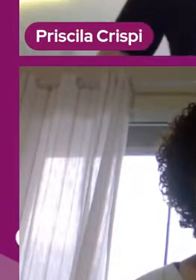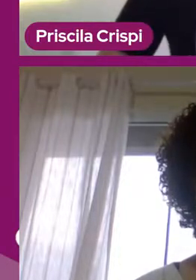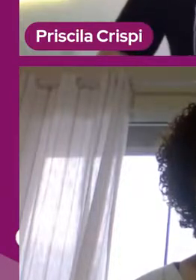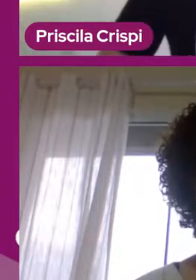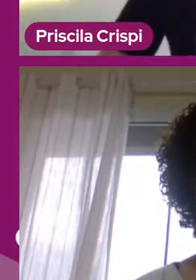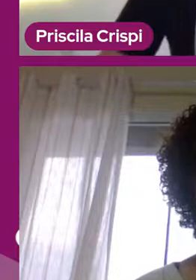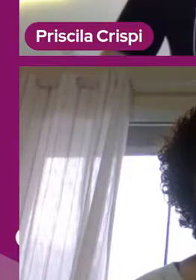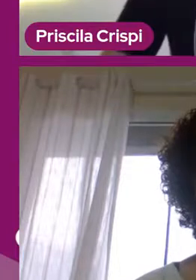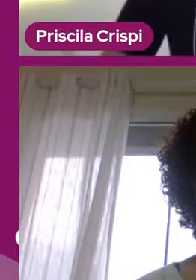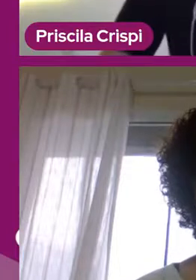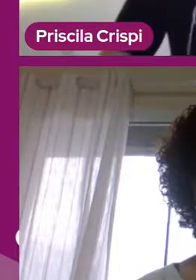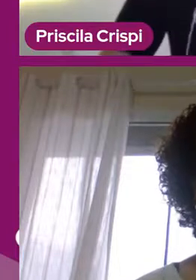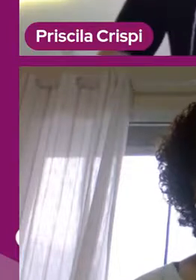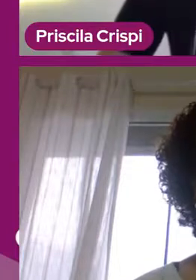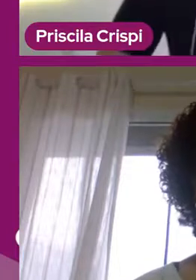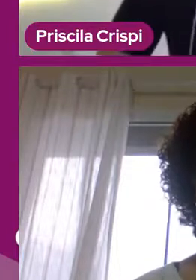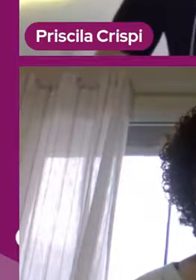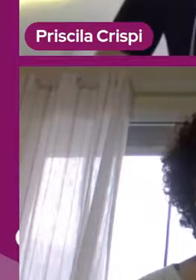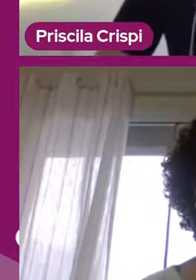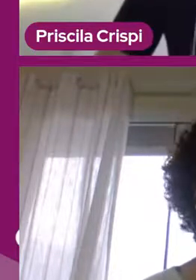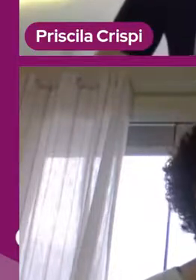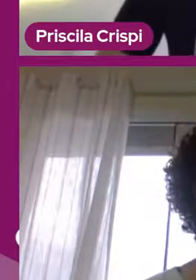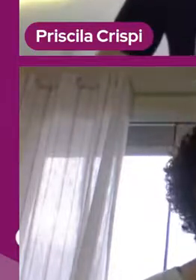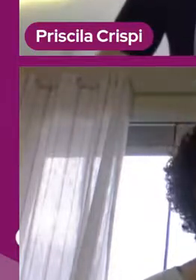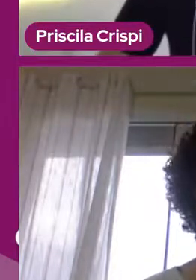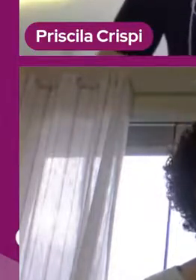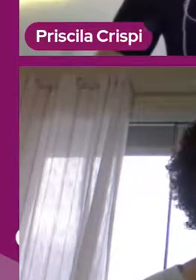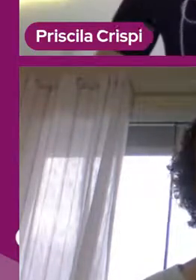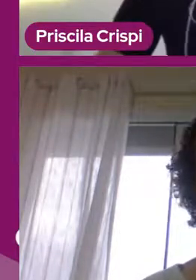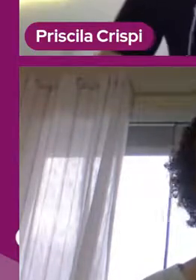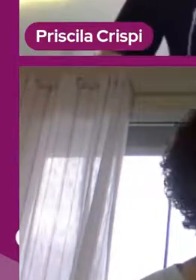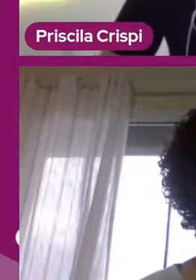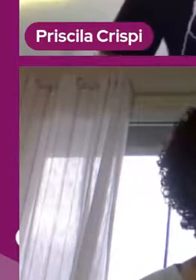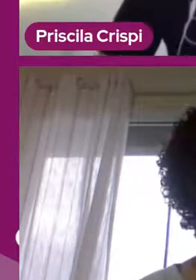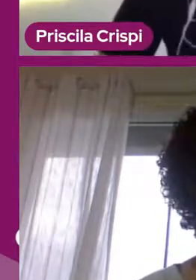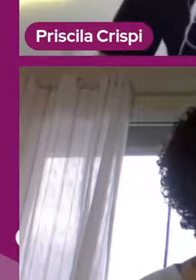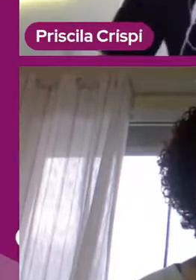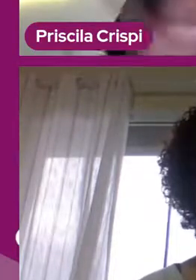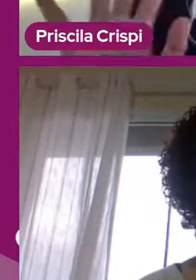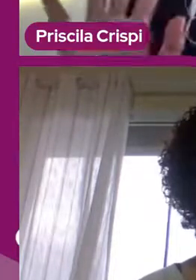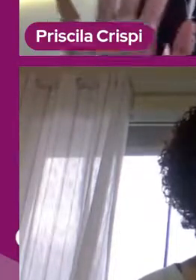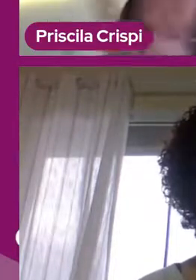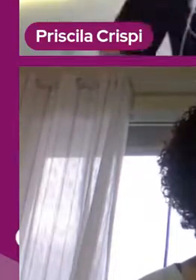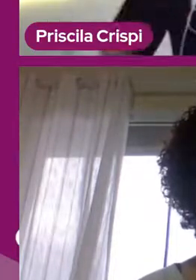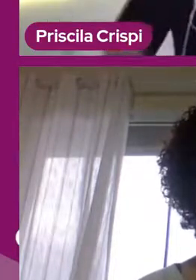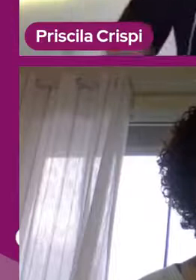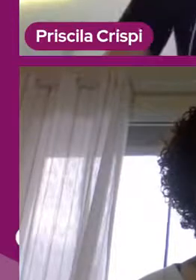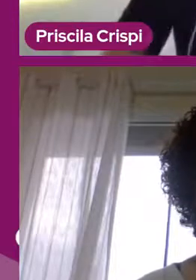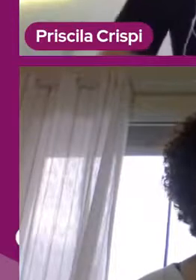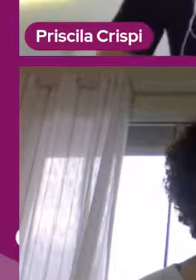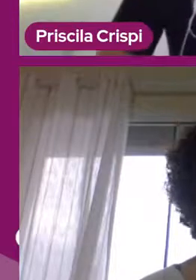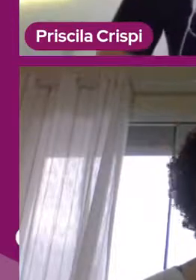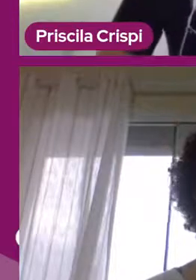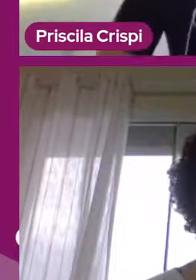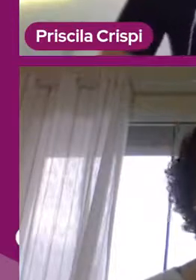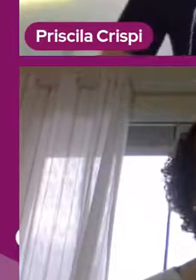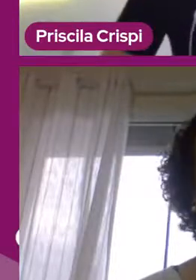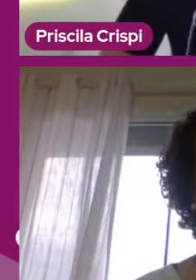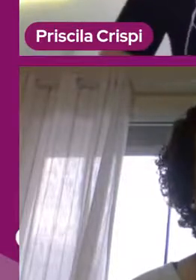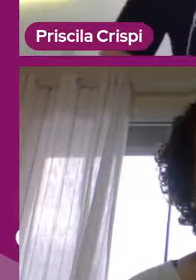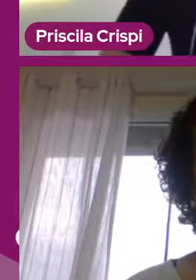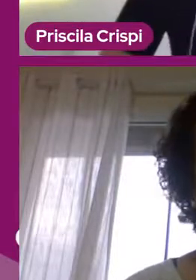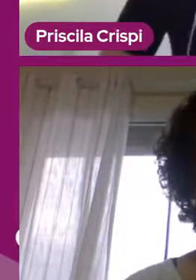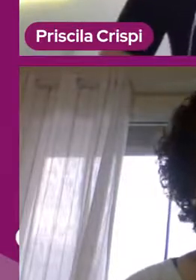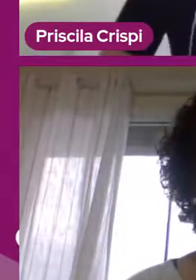está chegando no finalzinho da nossa live, mas você é super fofa e nós desejamos muito sucesso com o uso do